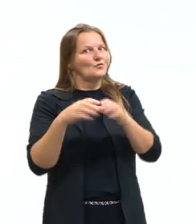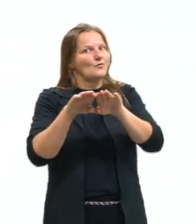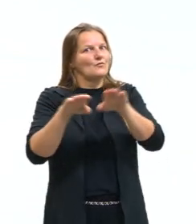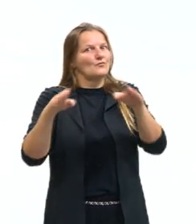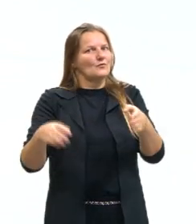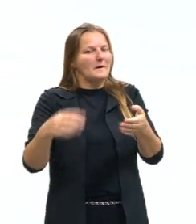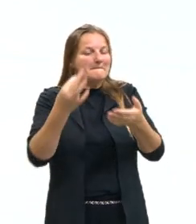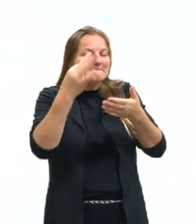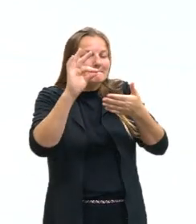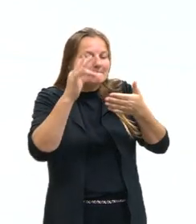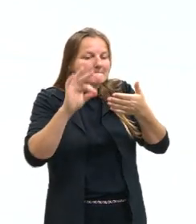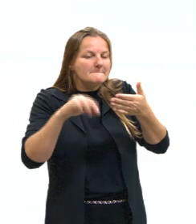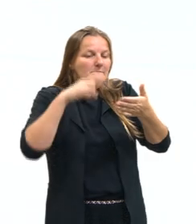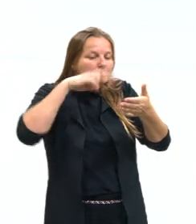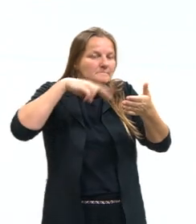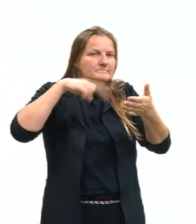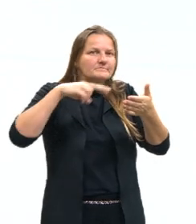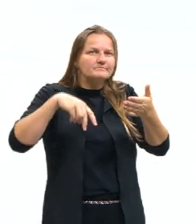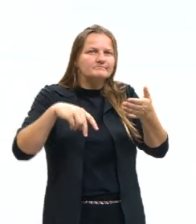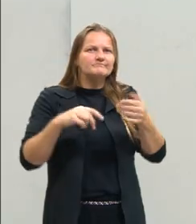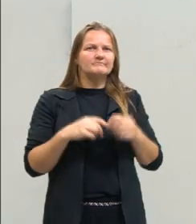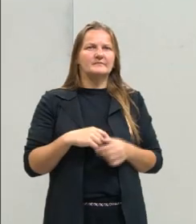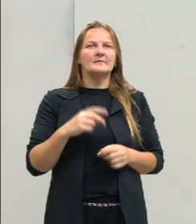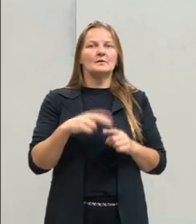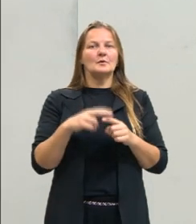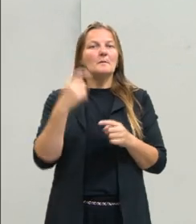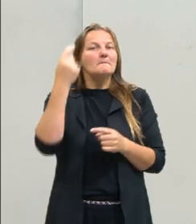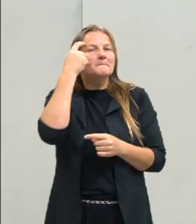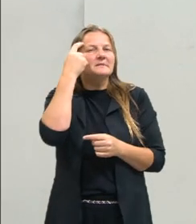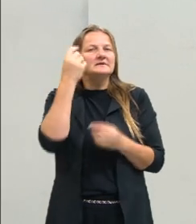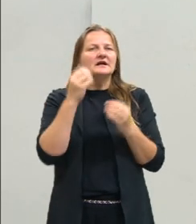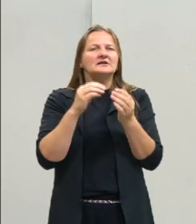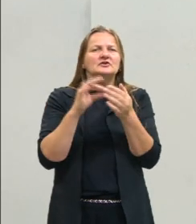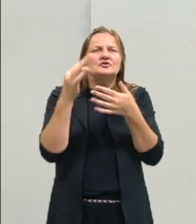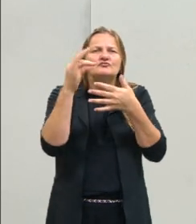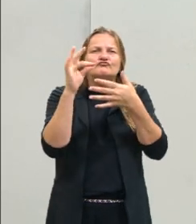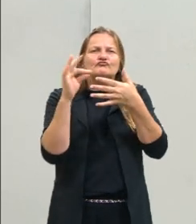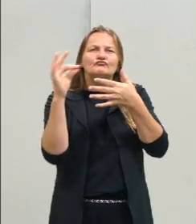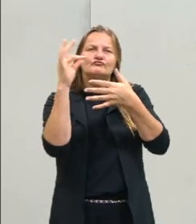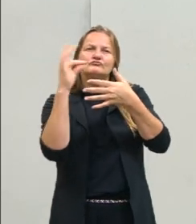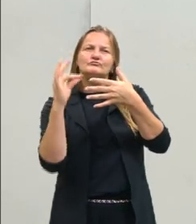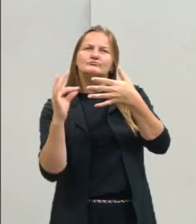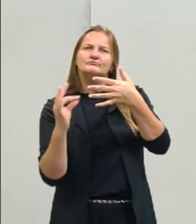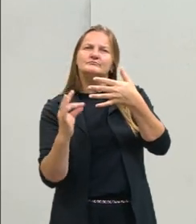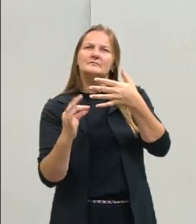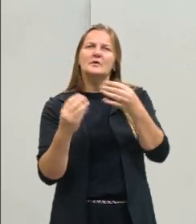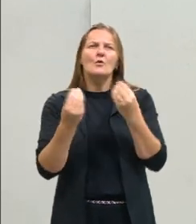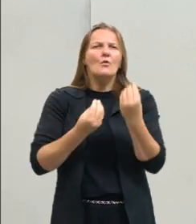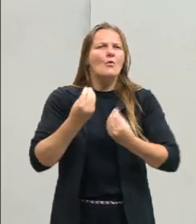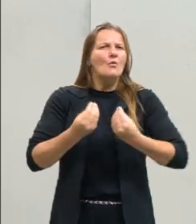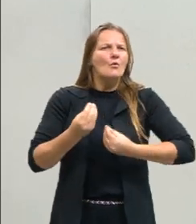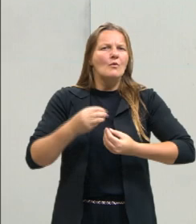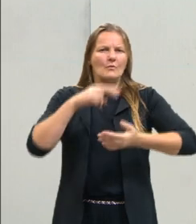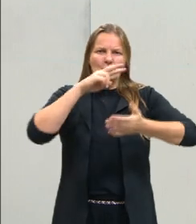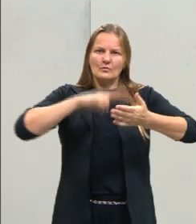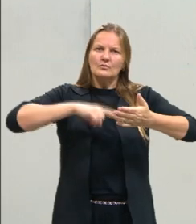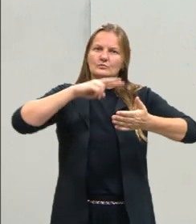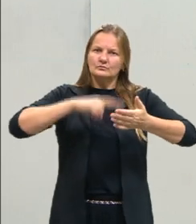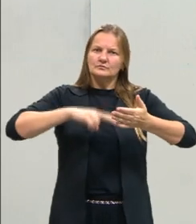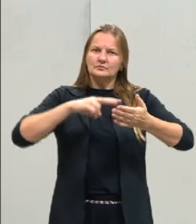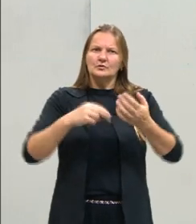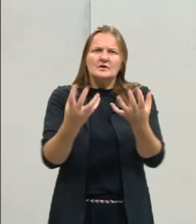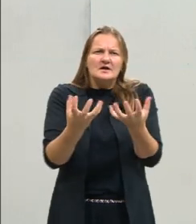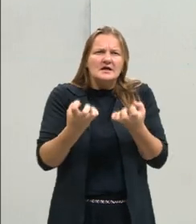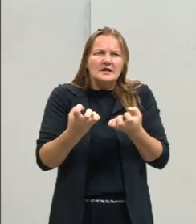corretor dessa redação. E aí eu tenho que pensar em todos esses detalhes. como esse leitor quer